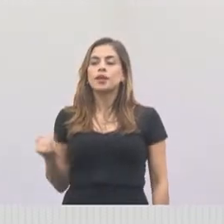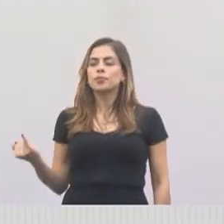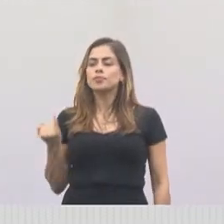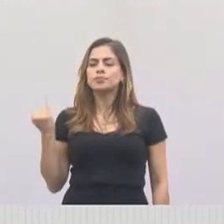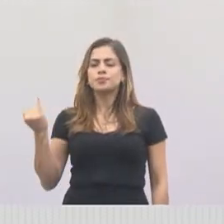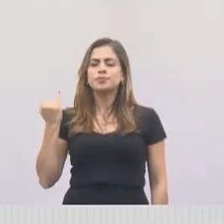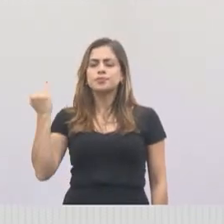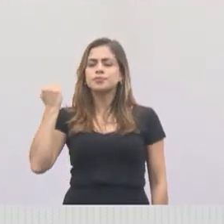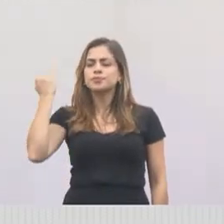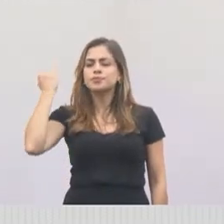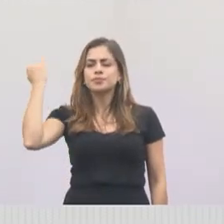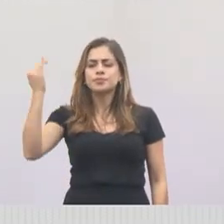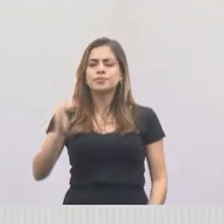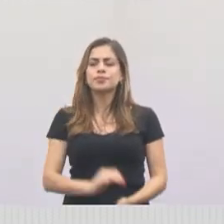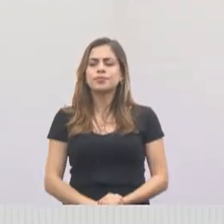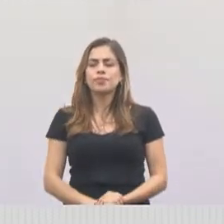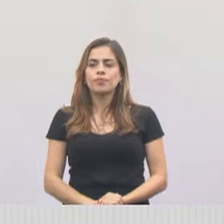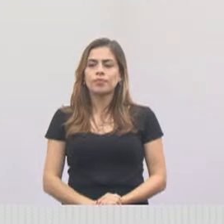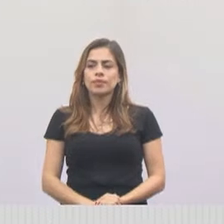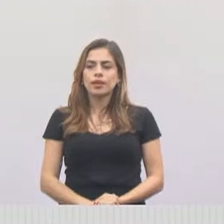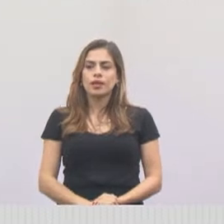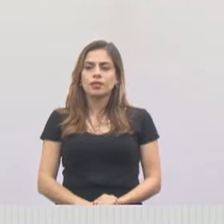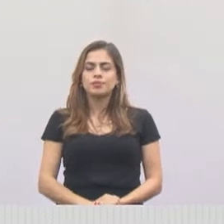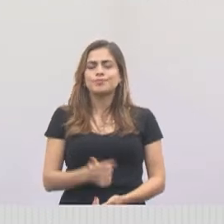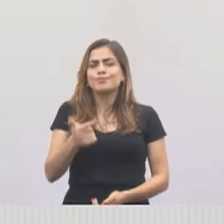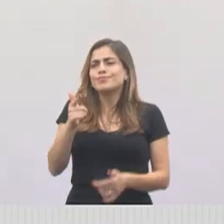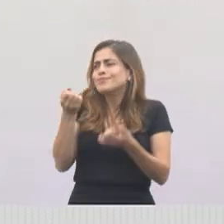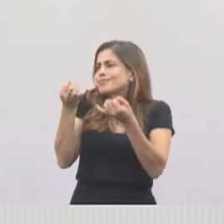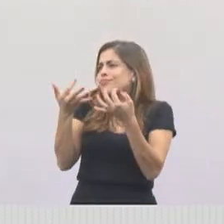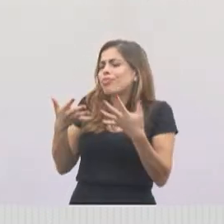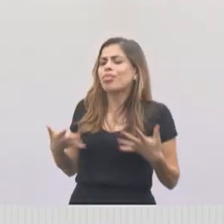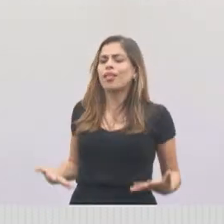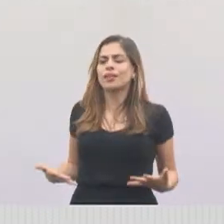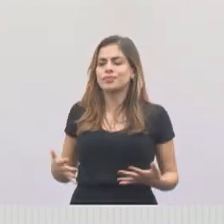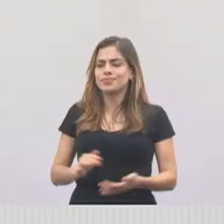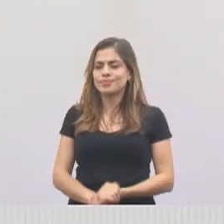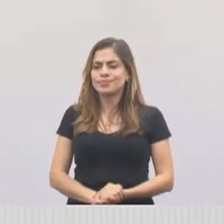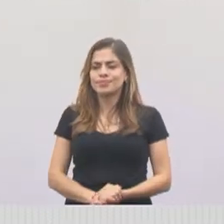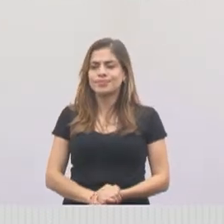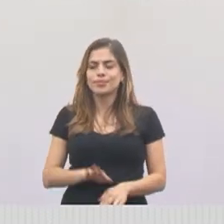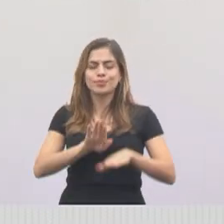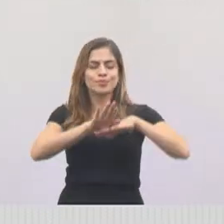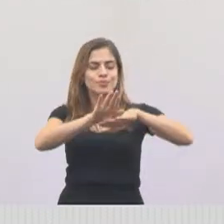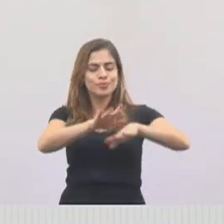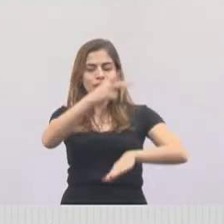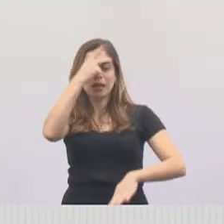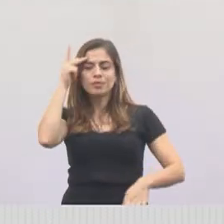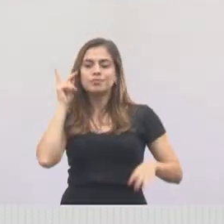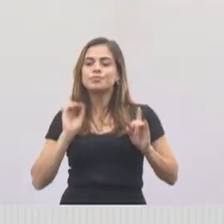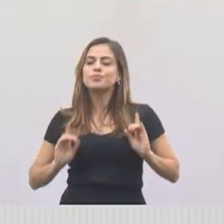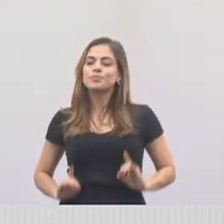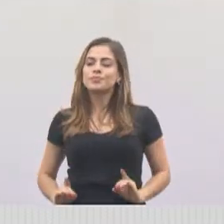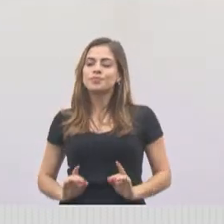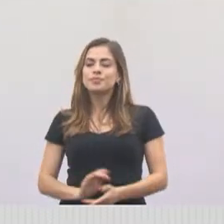uma coisa que não tem explicação, você estar ajudando uma pessoa